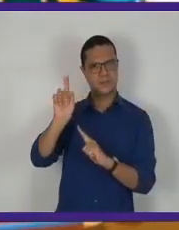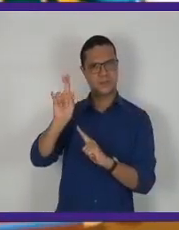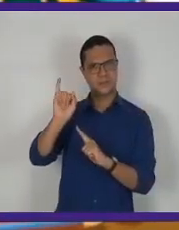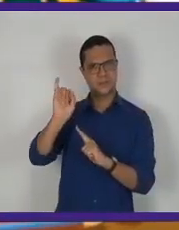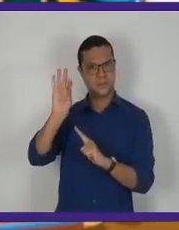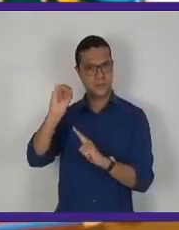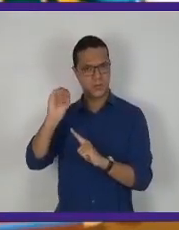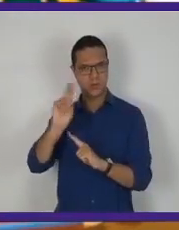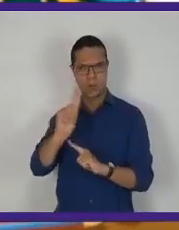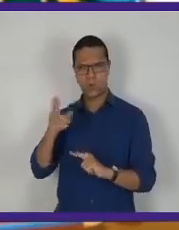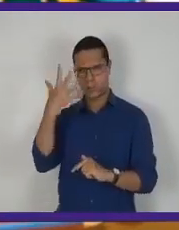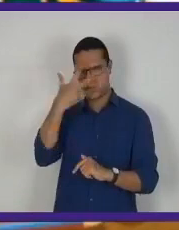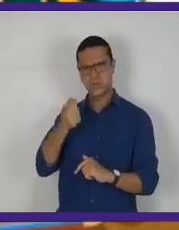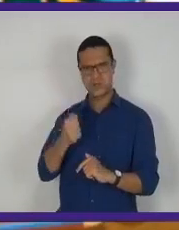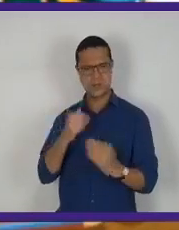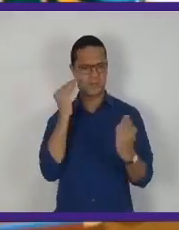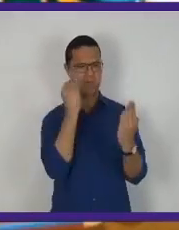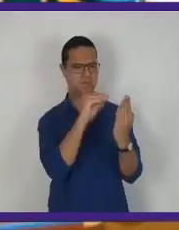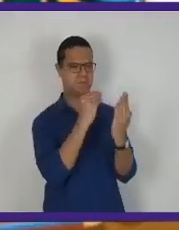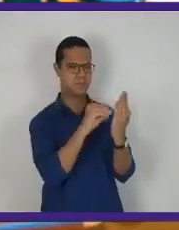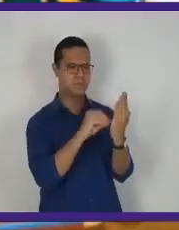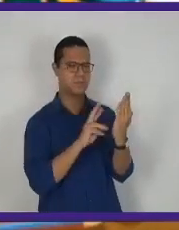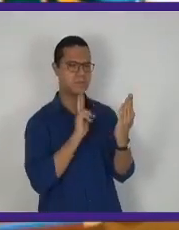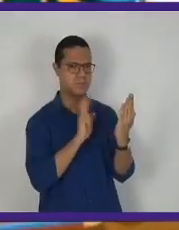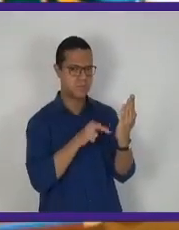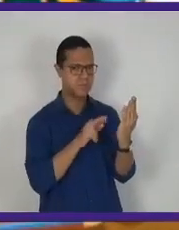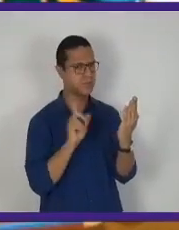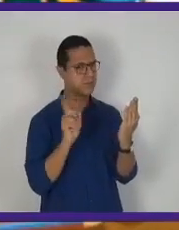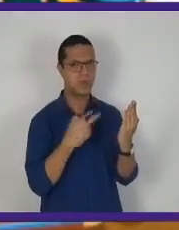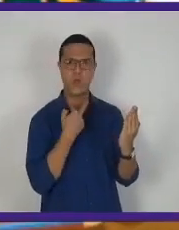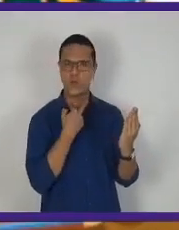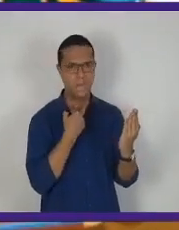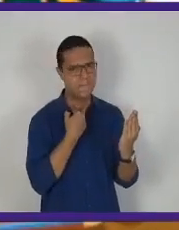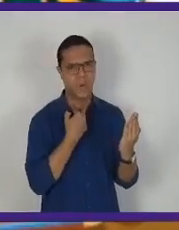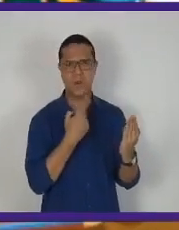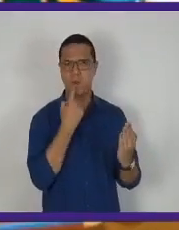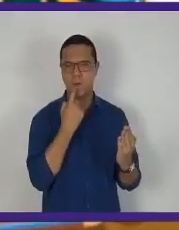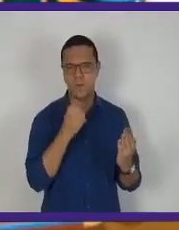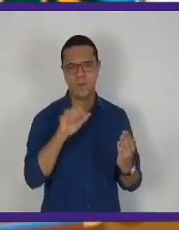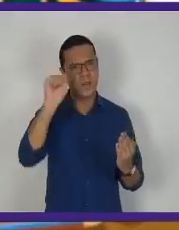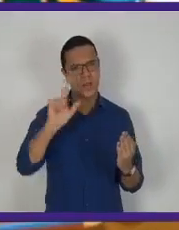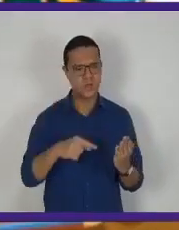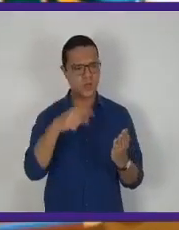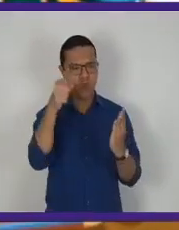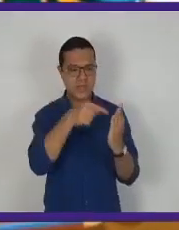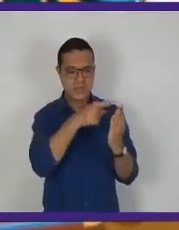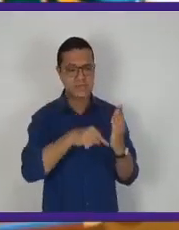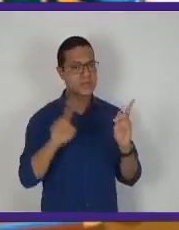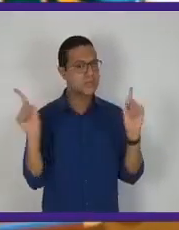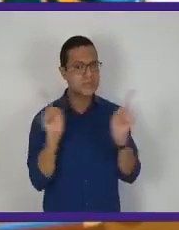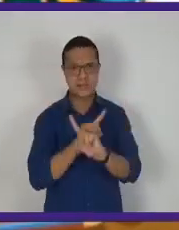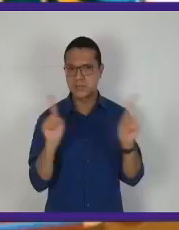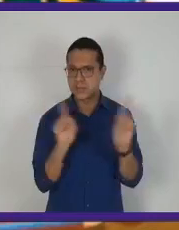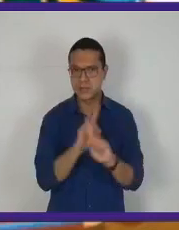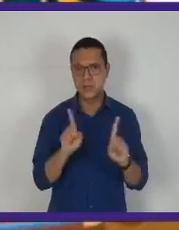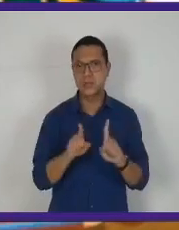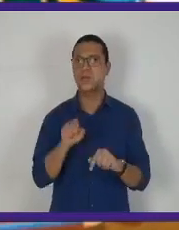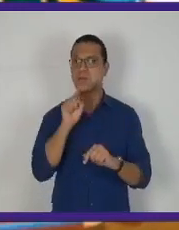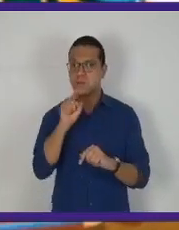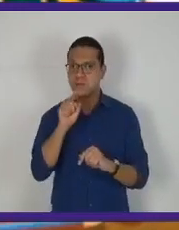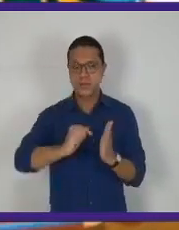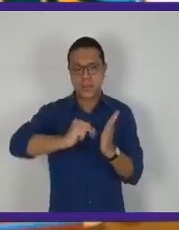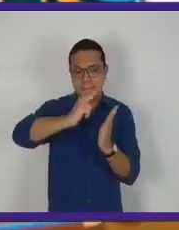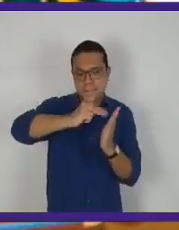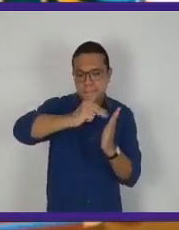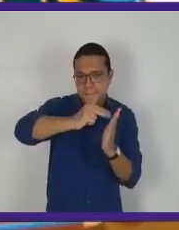No gabarito, você não vai poder usar a canetinha vermelha, a canetinha azul, nem fazer X. Você vai